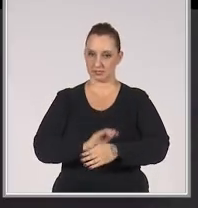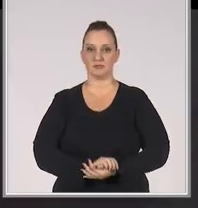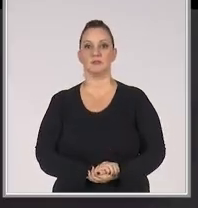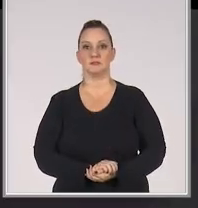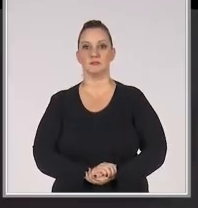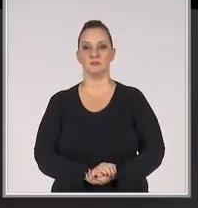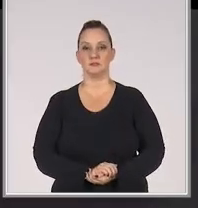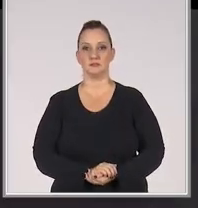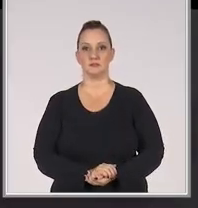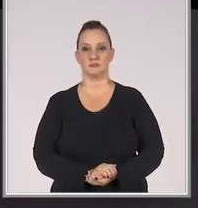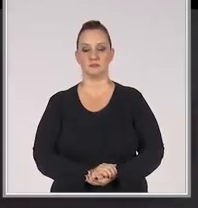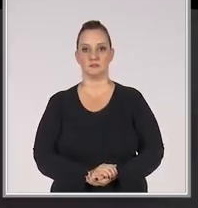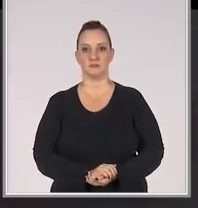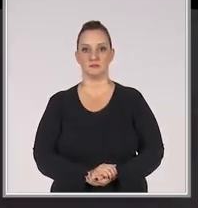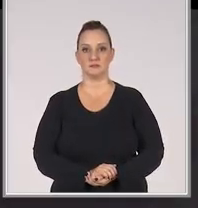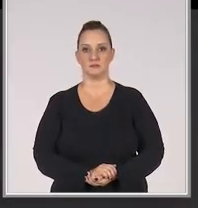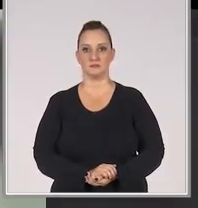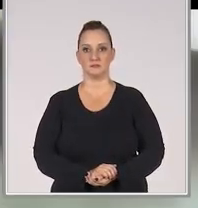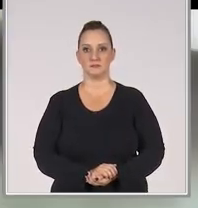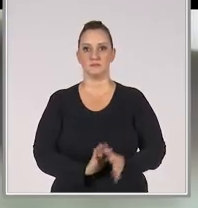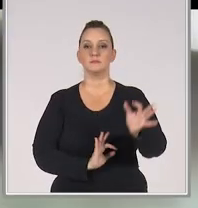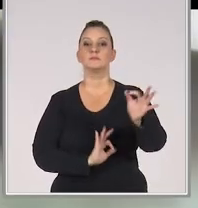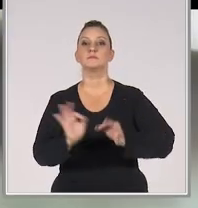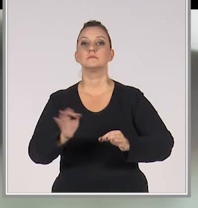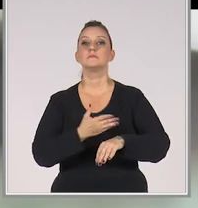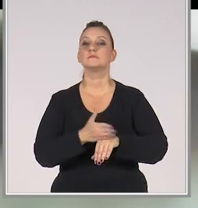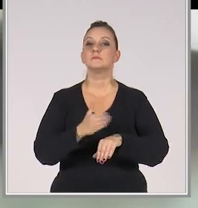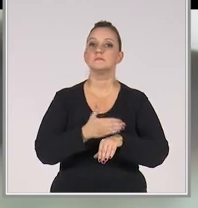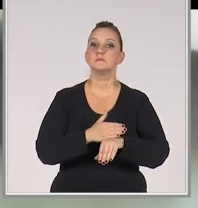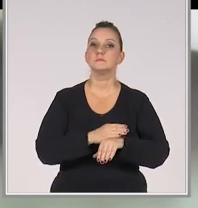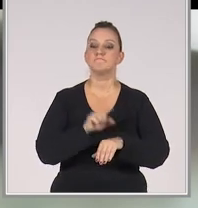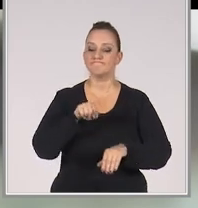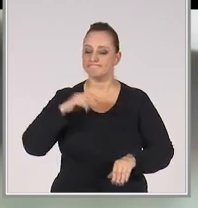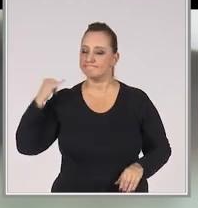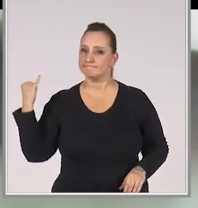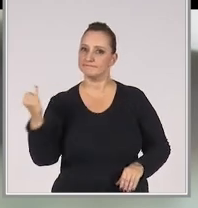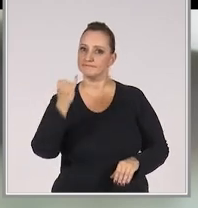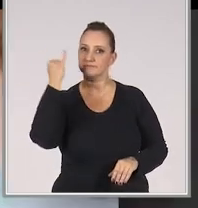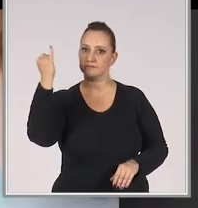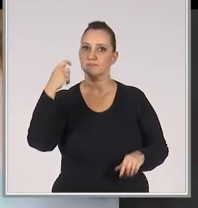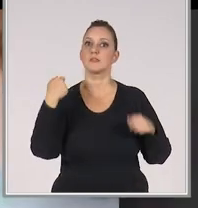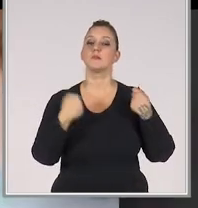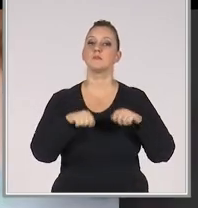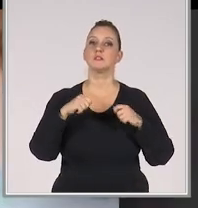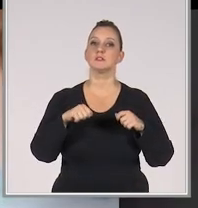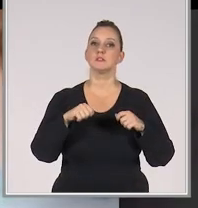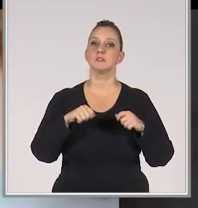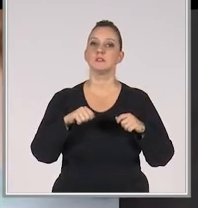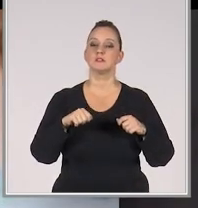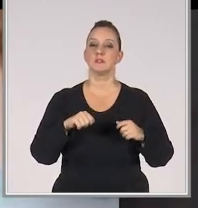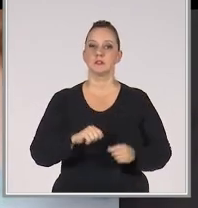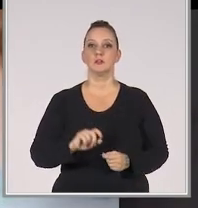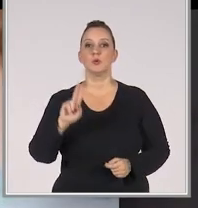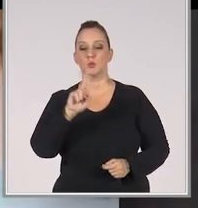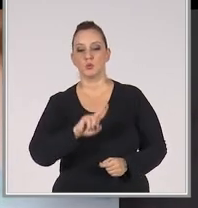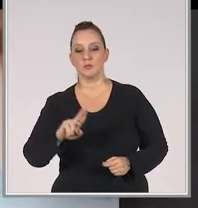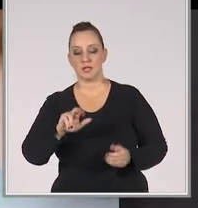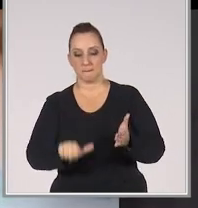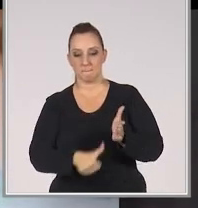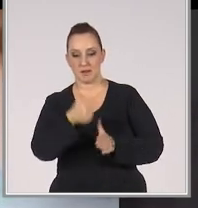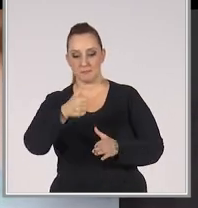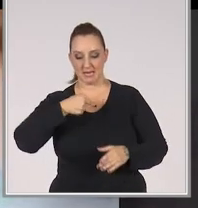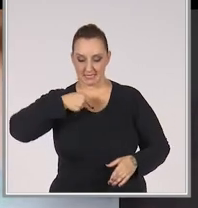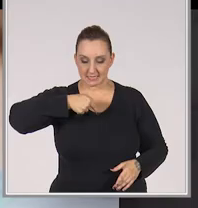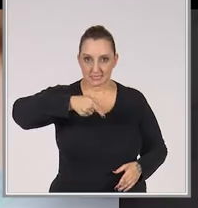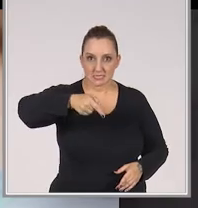técnica. A preparação técnica é fundamental. E ela deve ocupar pelo menos a